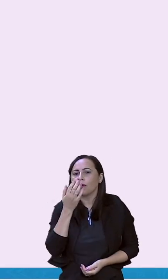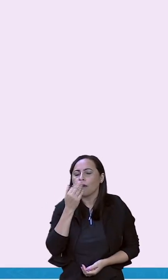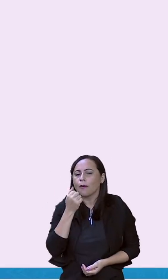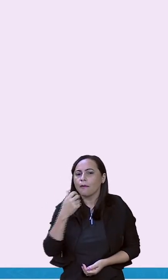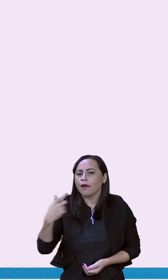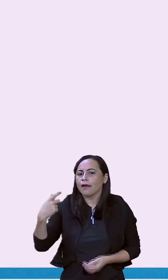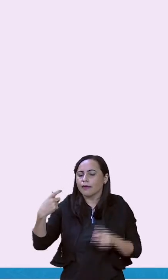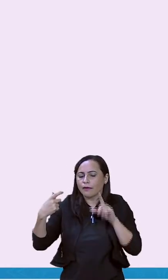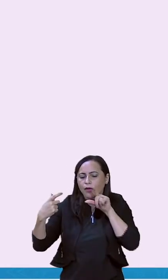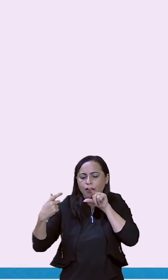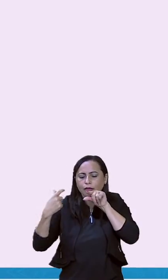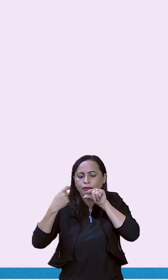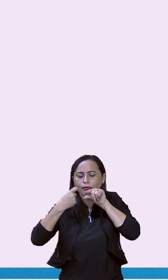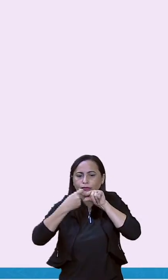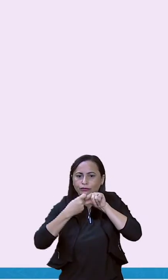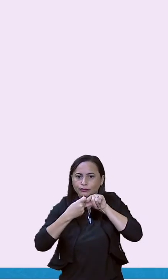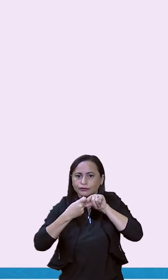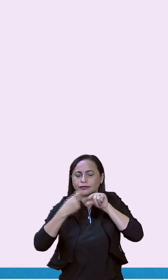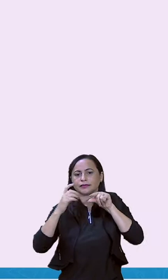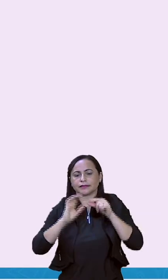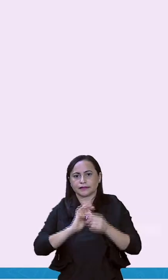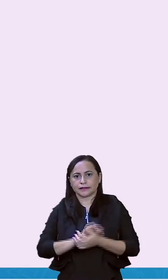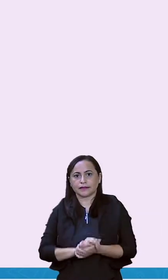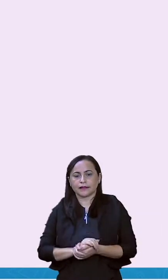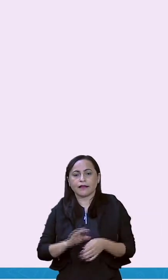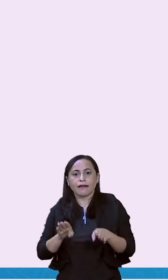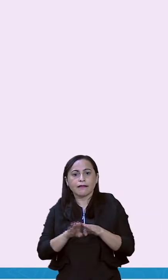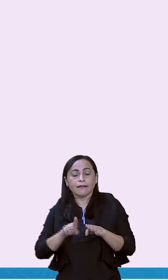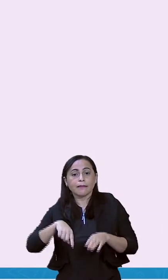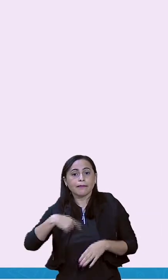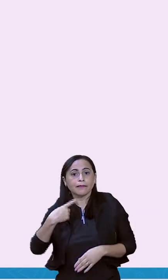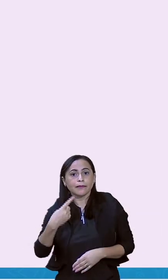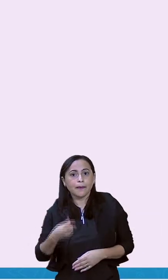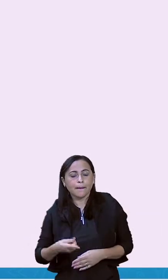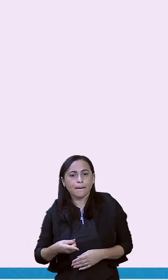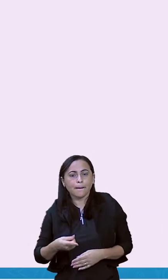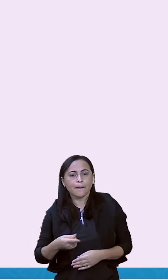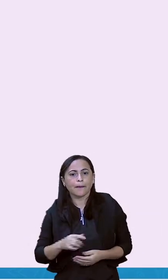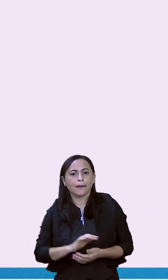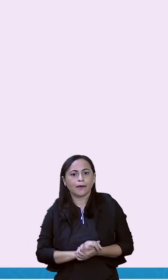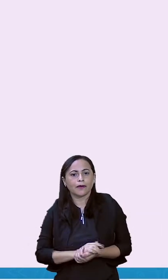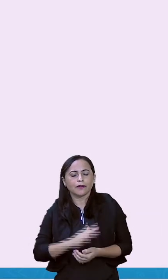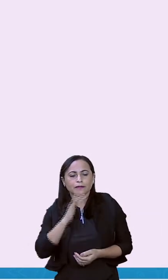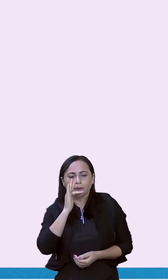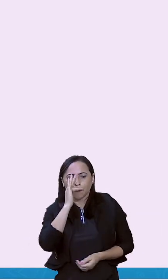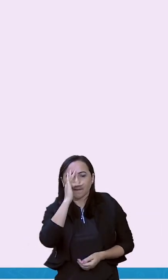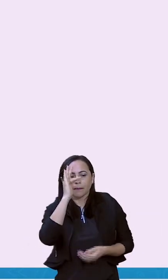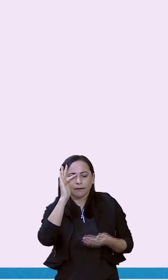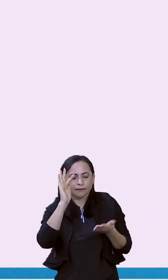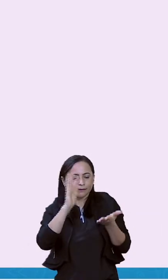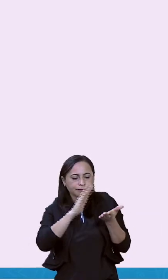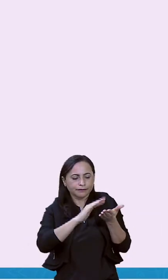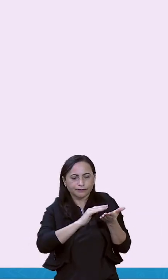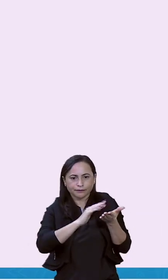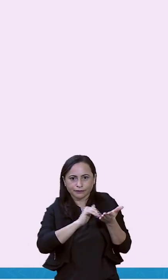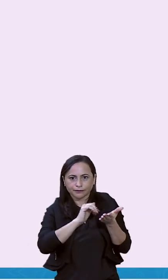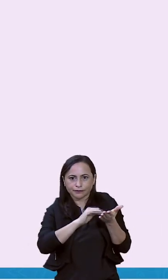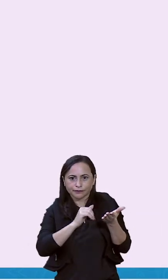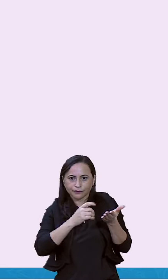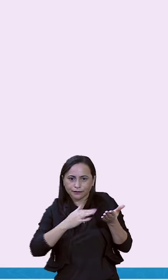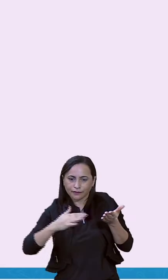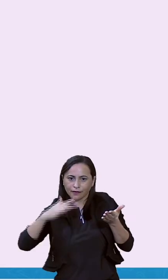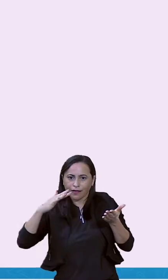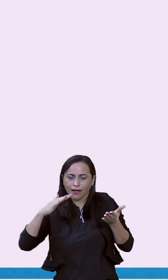Barnabé passou a se alimentar com pólen fresco. Nos passeios que dá com seu dono, o pássaro